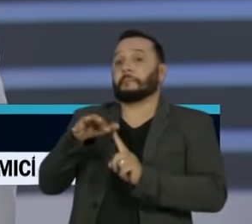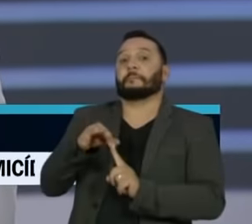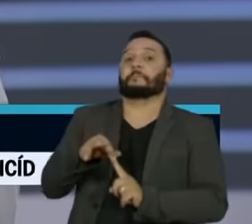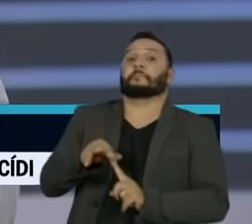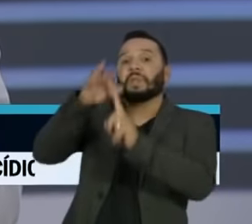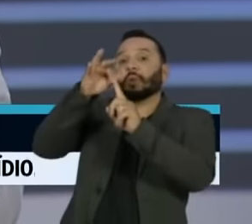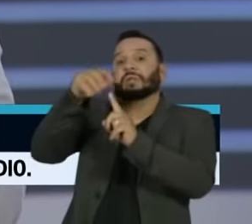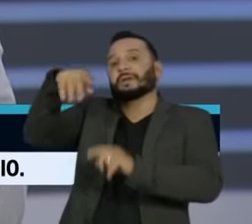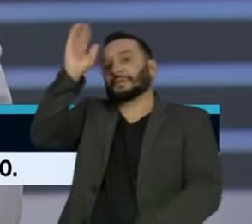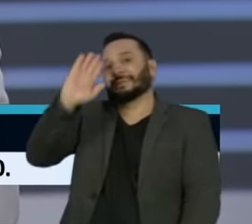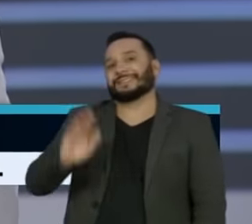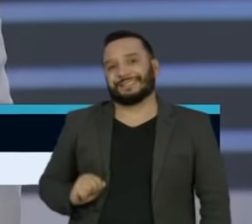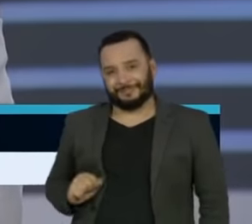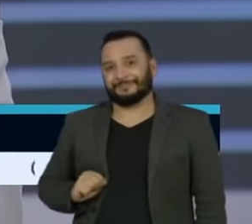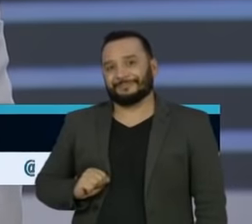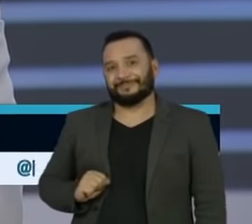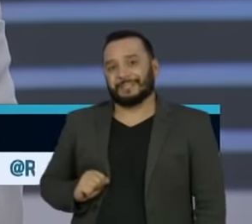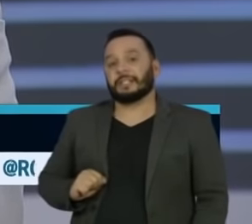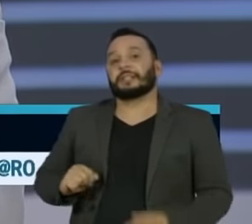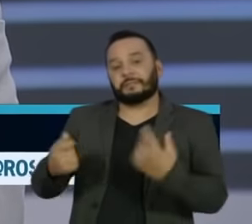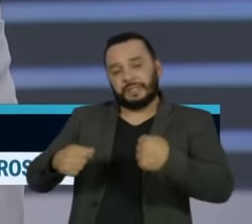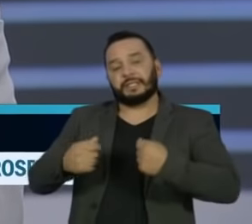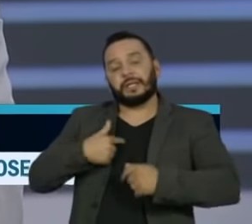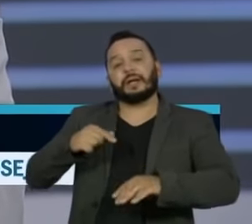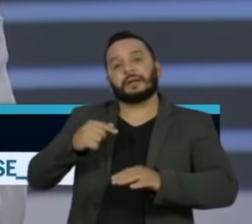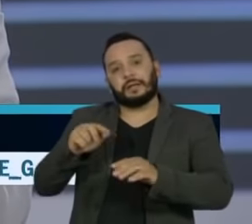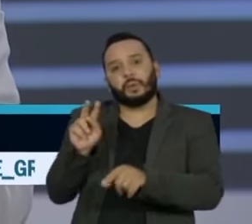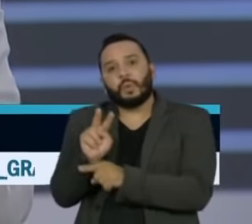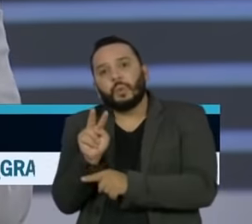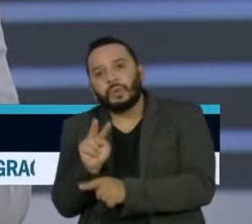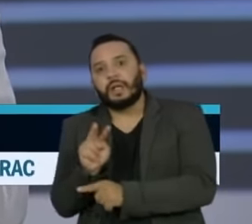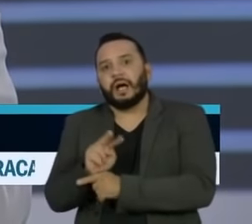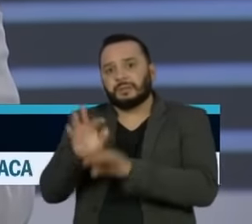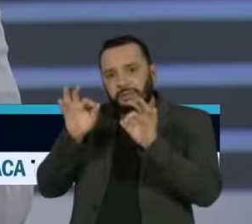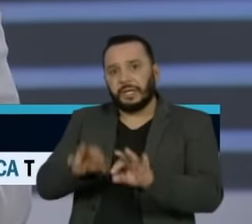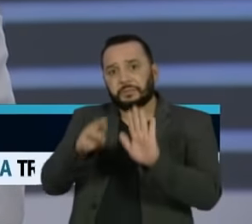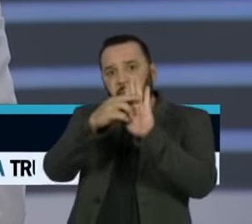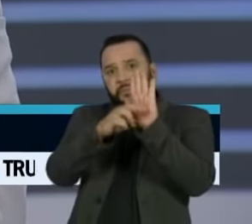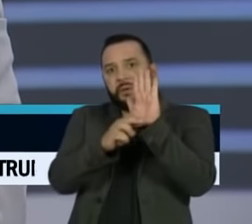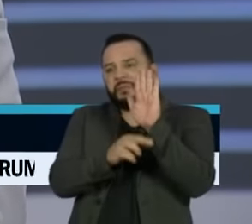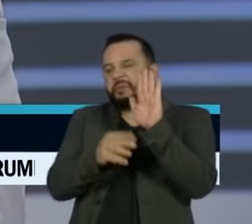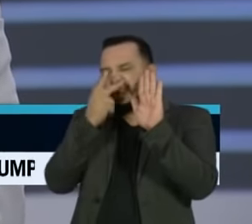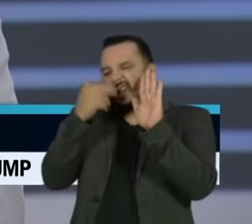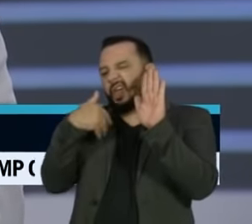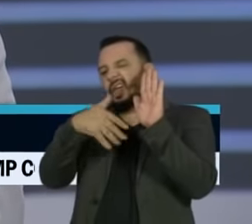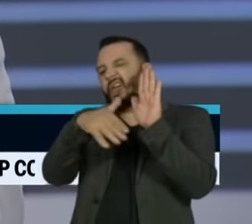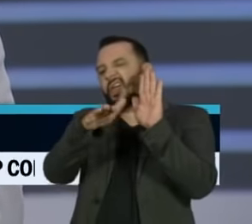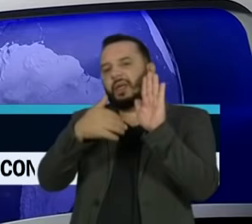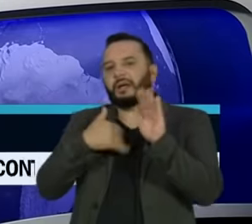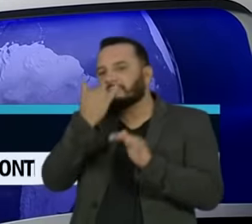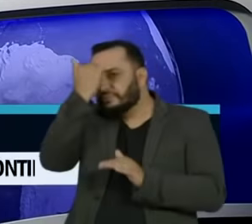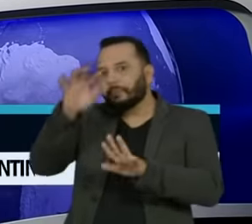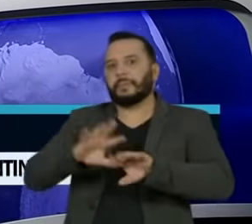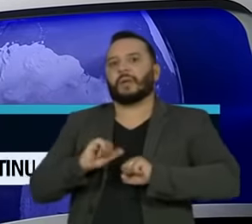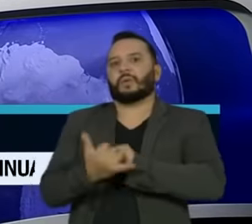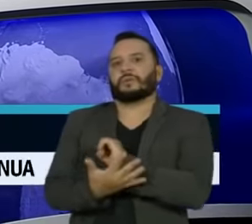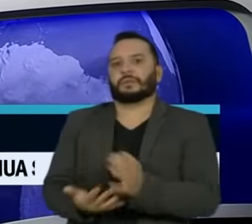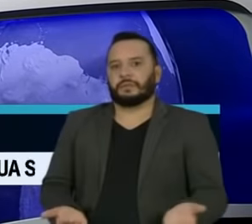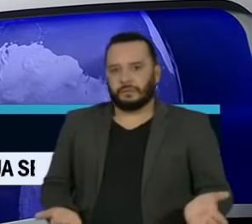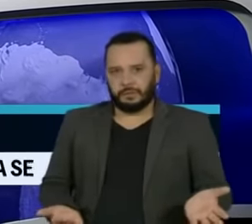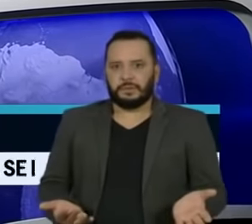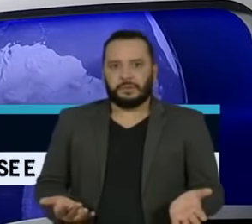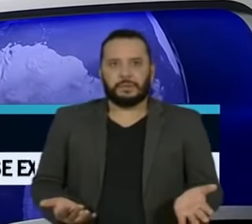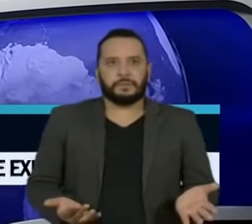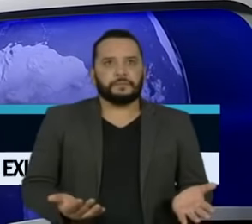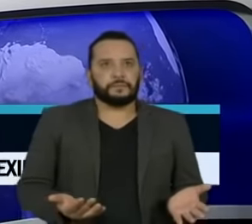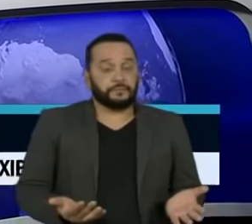a gente está deixando de ter os cuidados que deveriam ter como atenção e como prevenção. E além da volta dos jogadores,